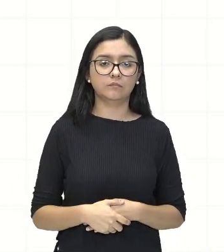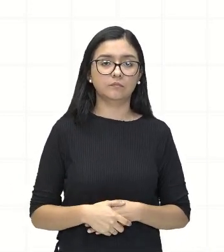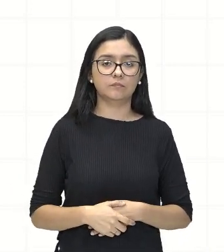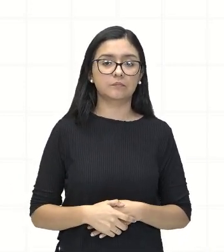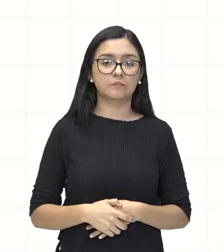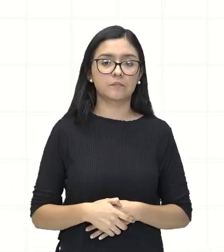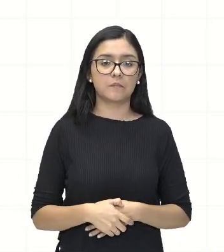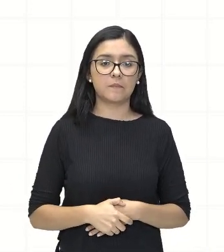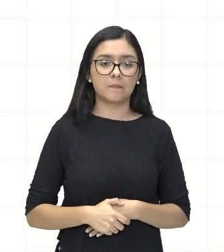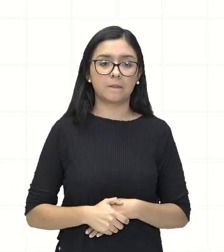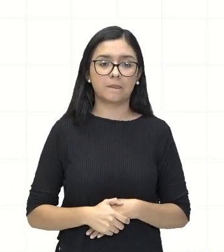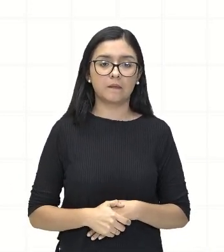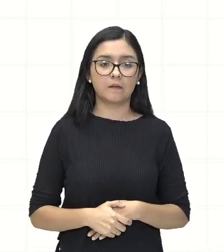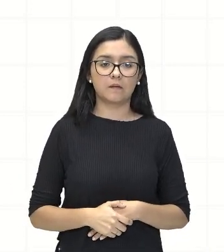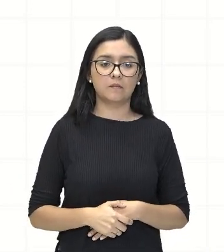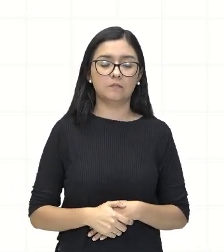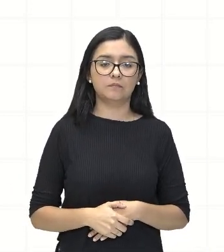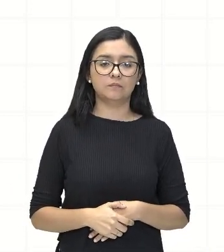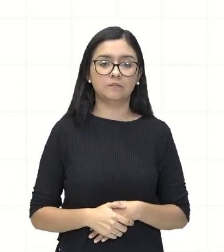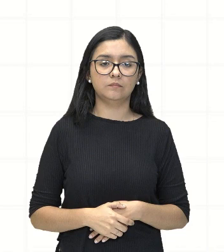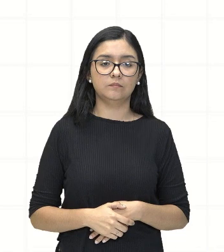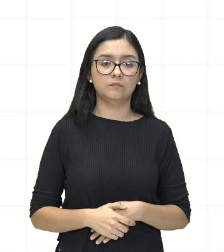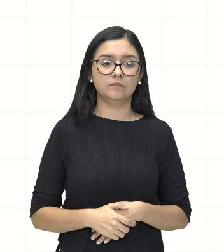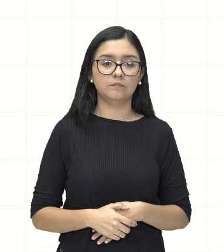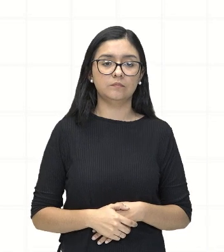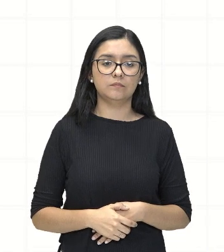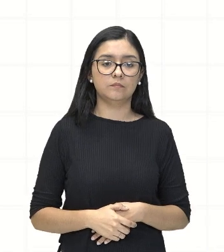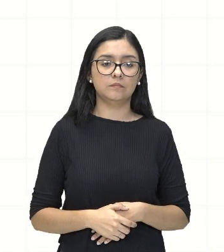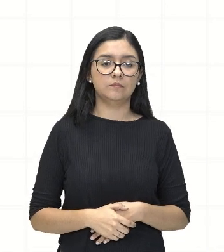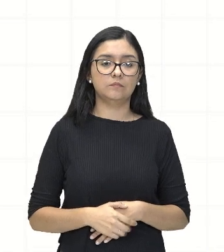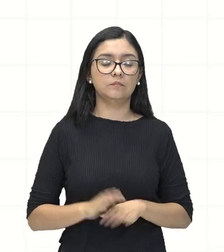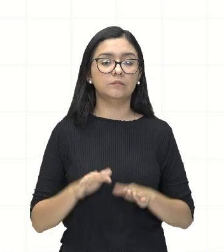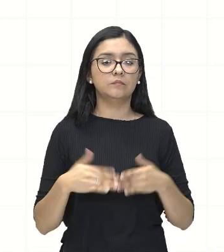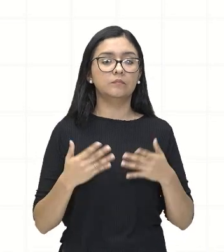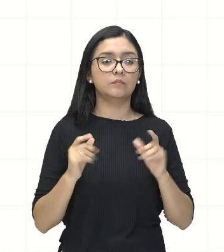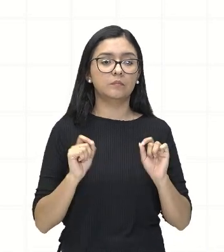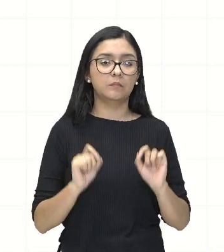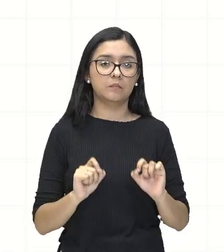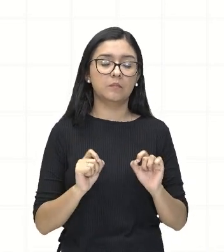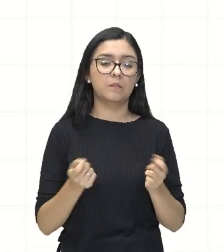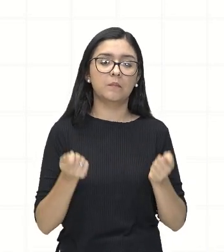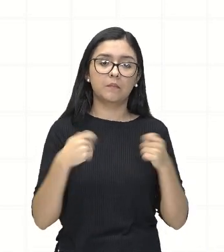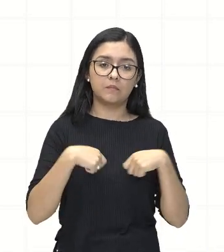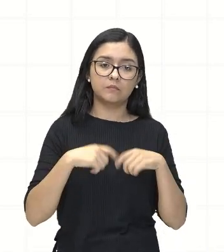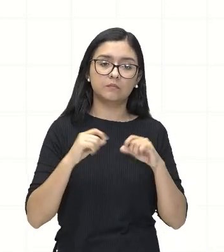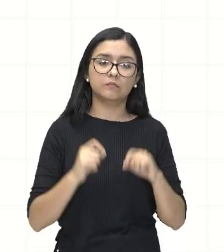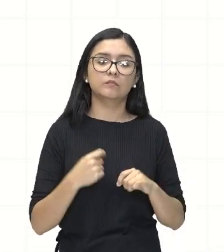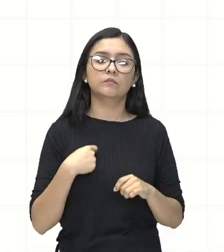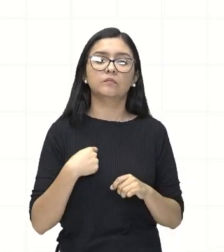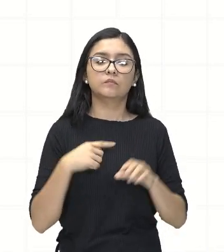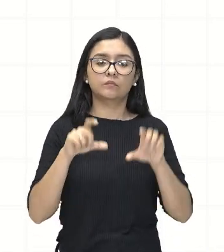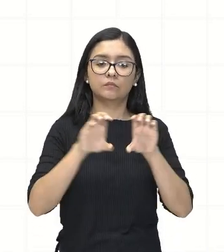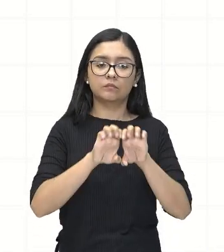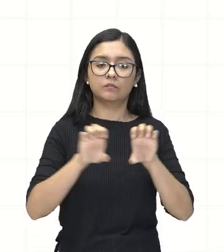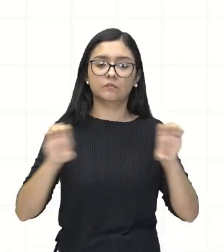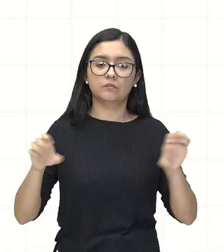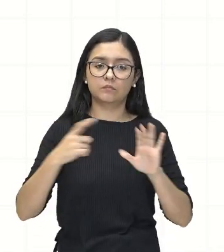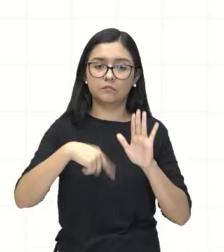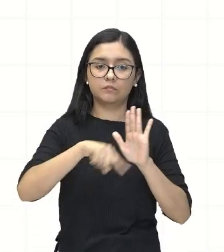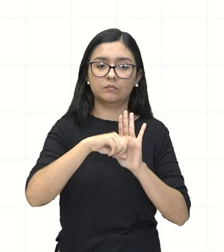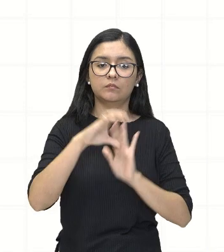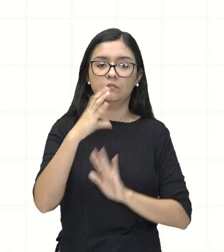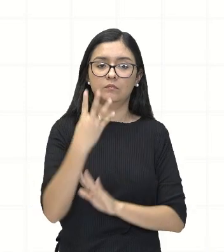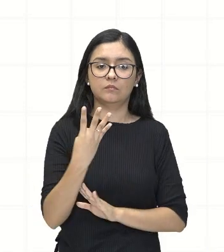Isso aqui vai dar o próprio zero. Então, gente pode reescrever essa equação menos 4